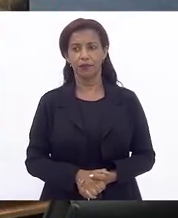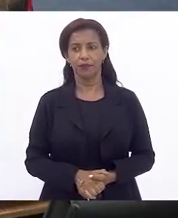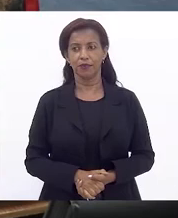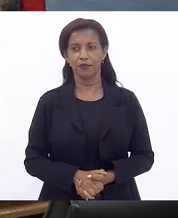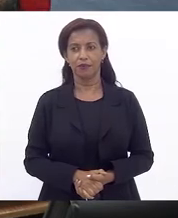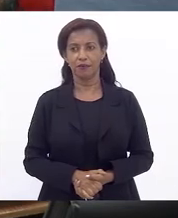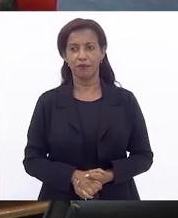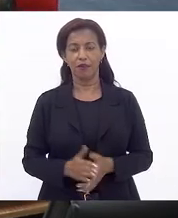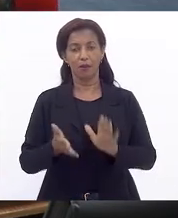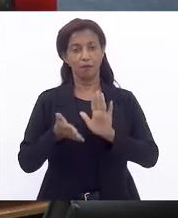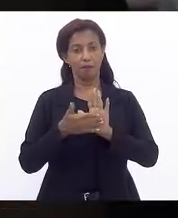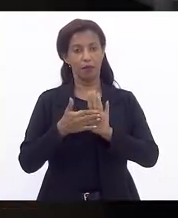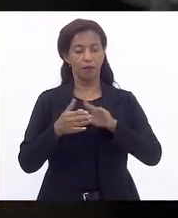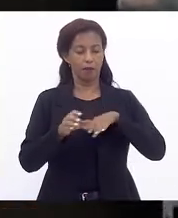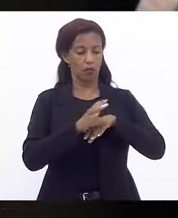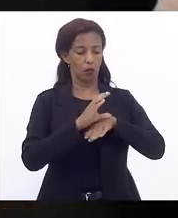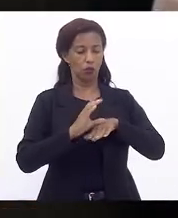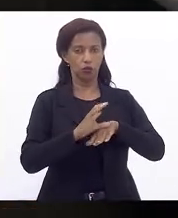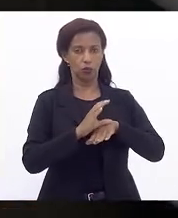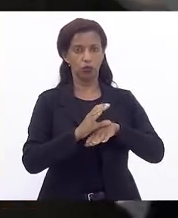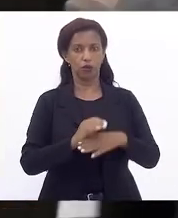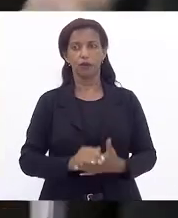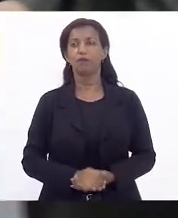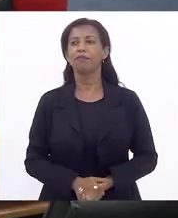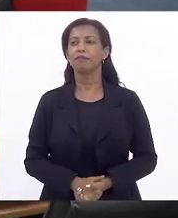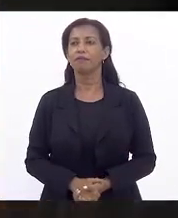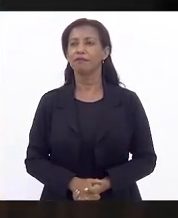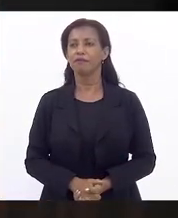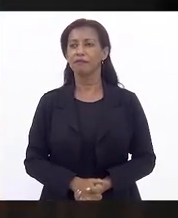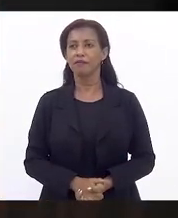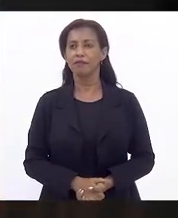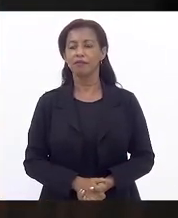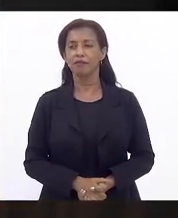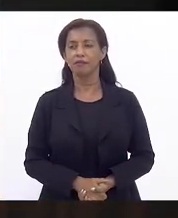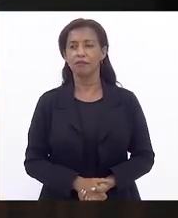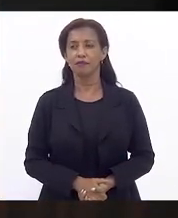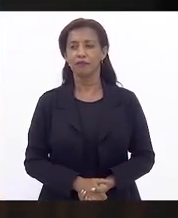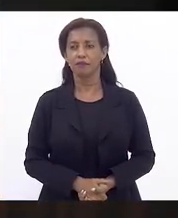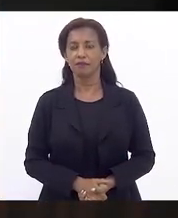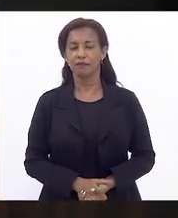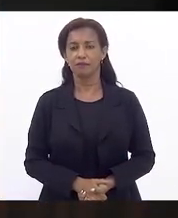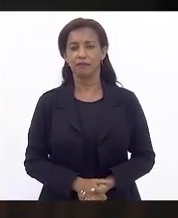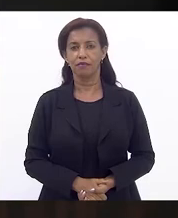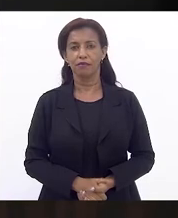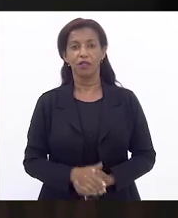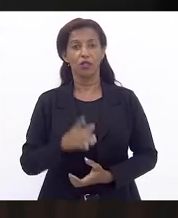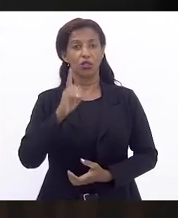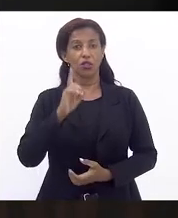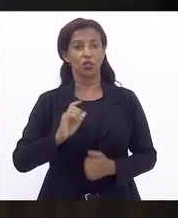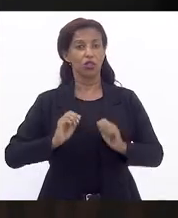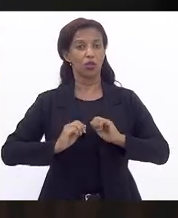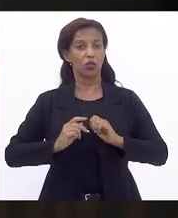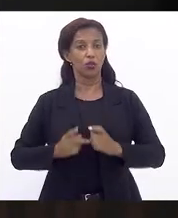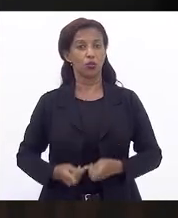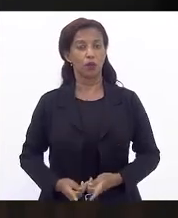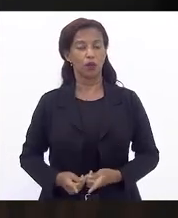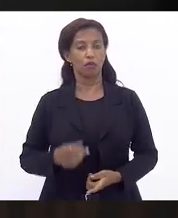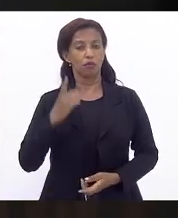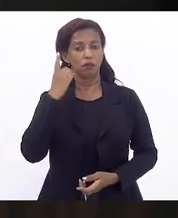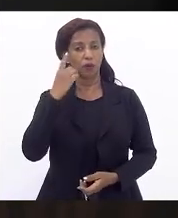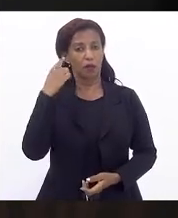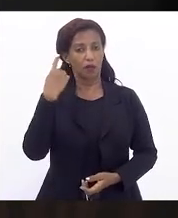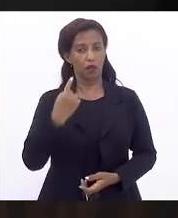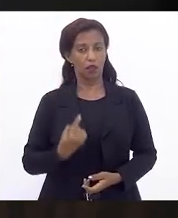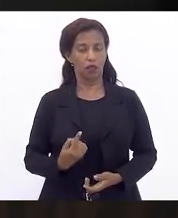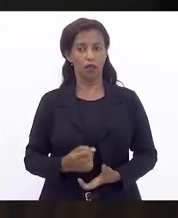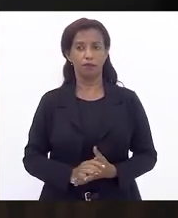O precedente da CCJ é pela constitucionalidade. Obrigado, deputado. Pela defesa dos direitos humanos, deputado Dani Monteiro.